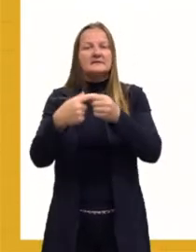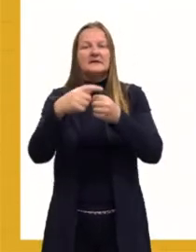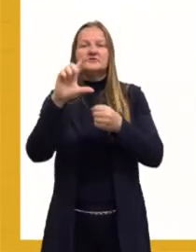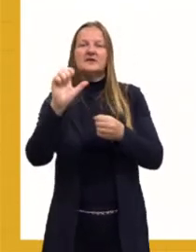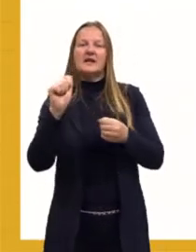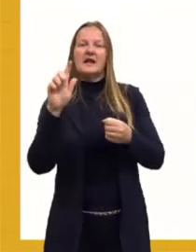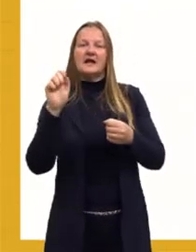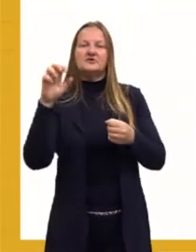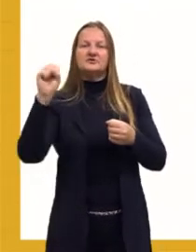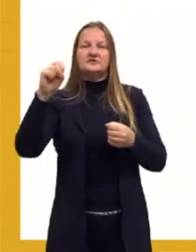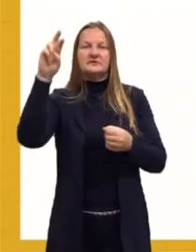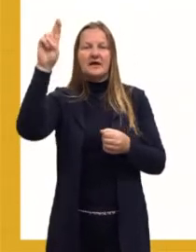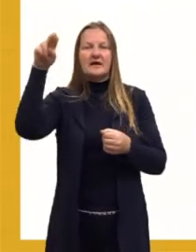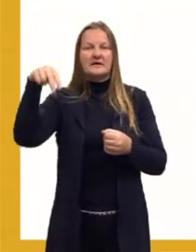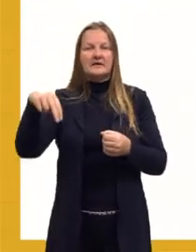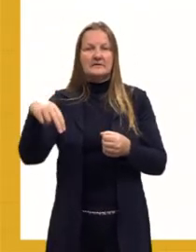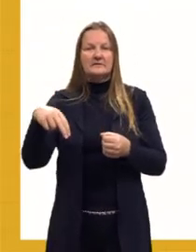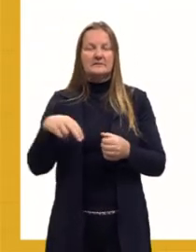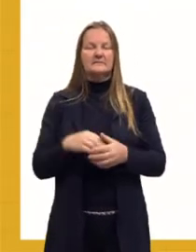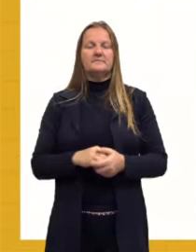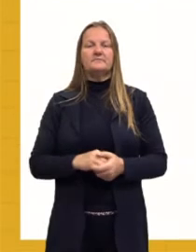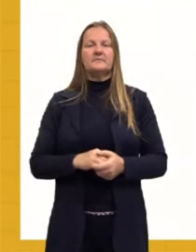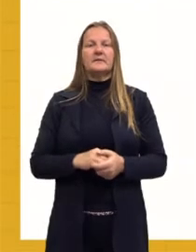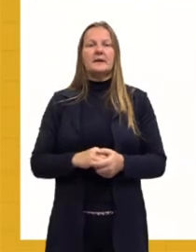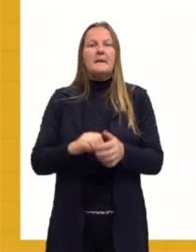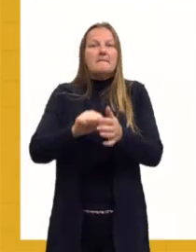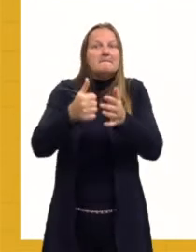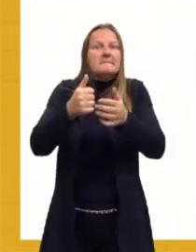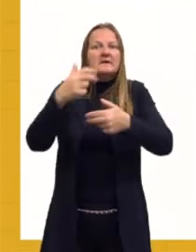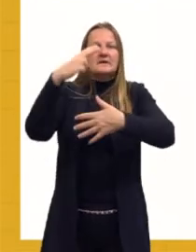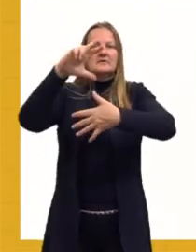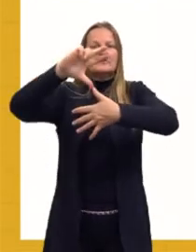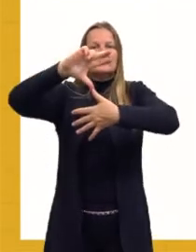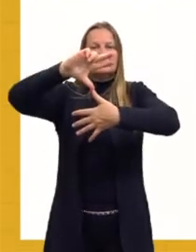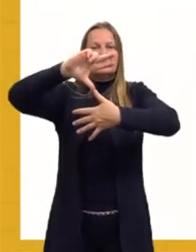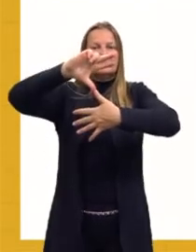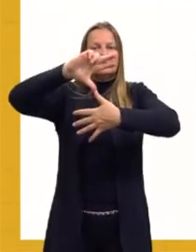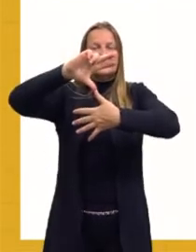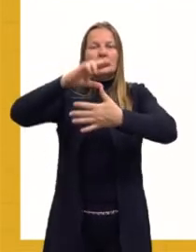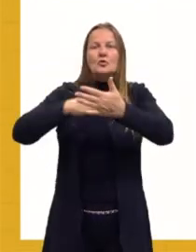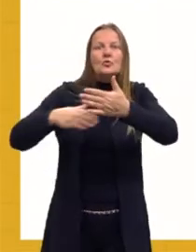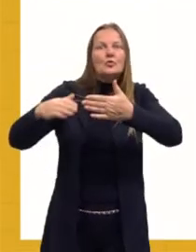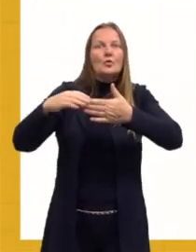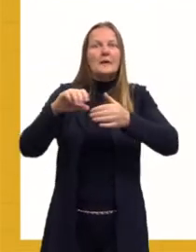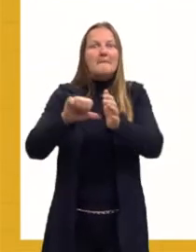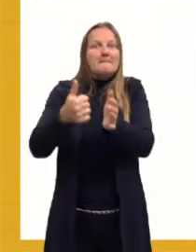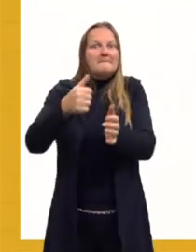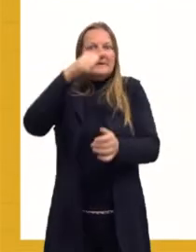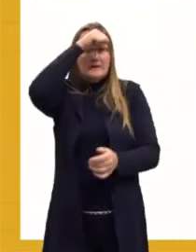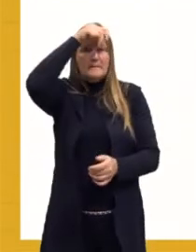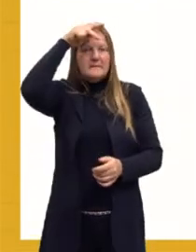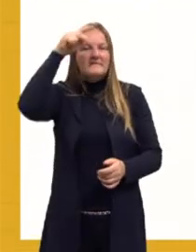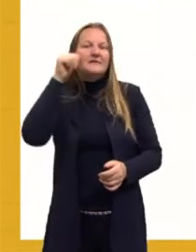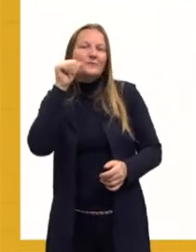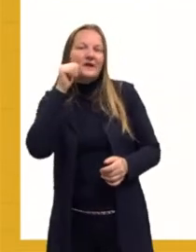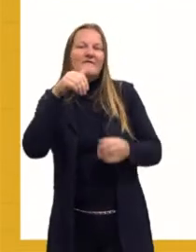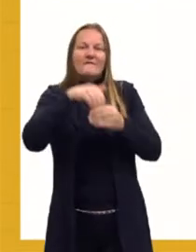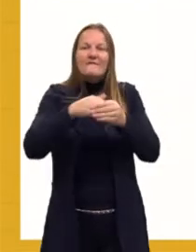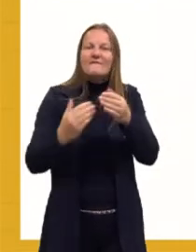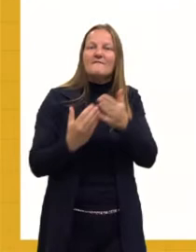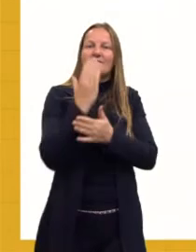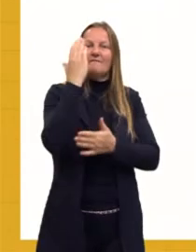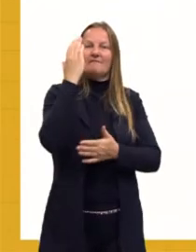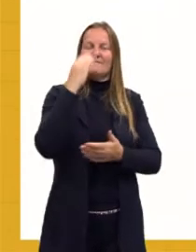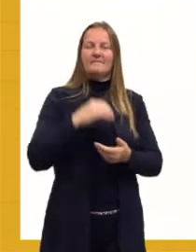prefeita do Brasil, a primeira prefeita eleita da América Latina. Em 1932, tem um novo Código Eleitoral, que